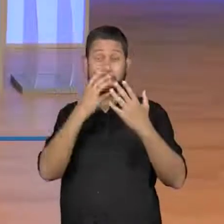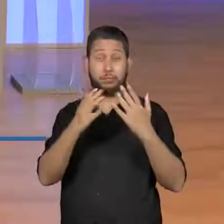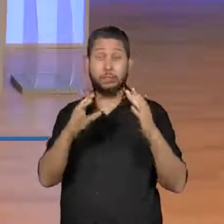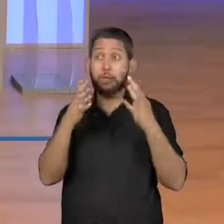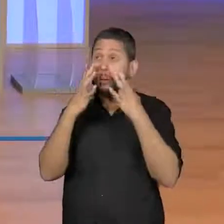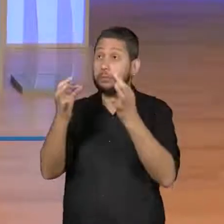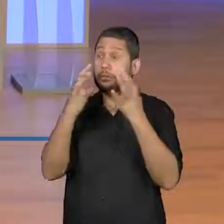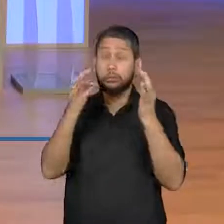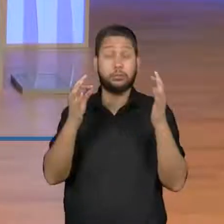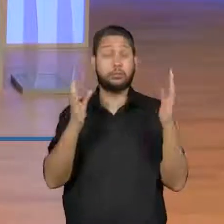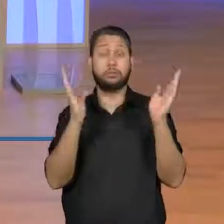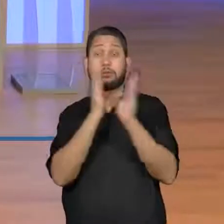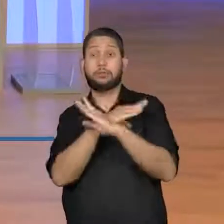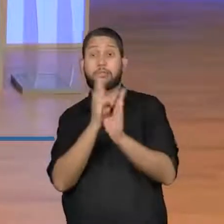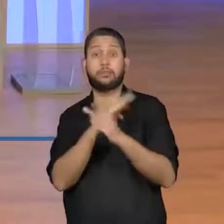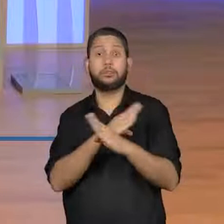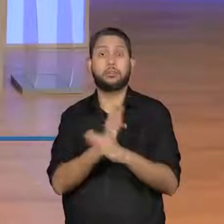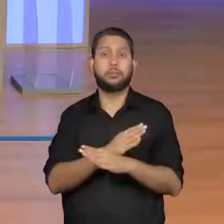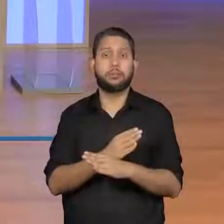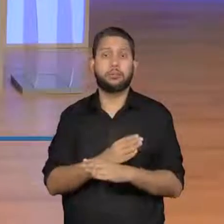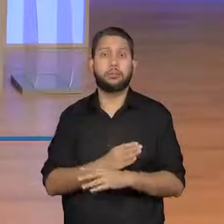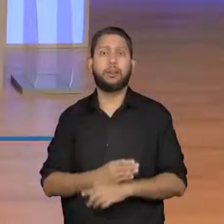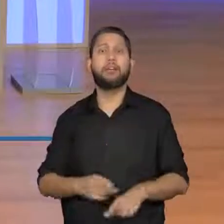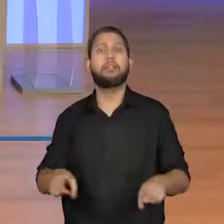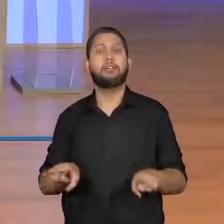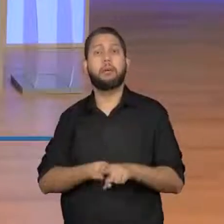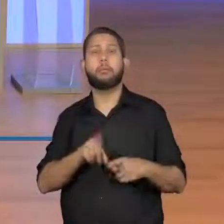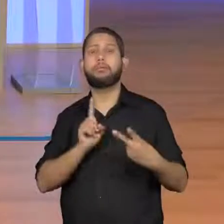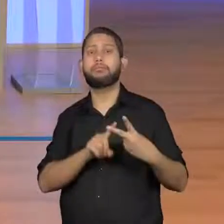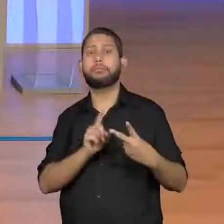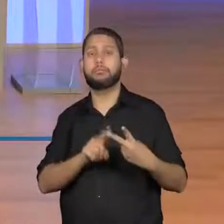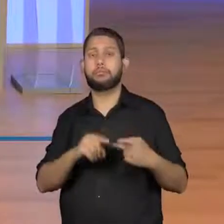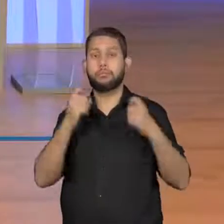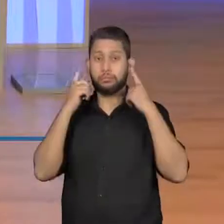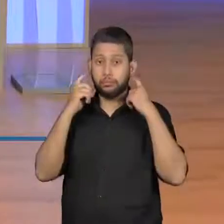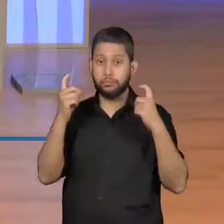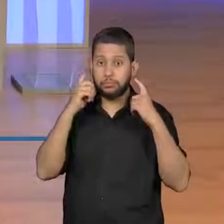juntas ali. E esse barulho, olha...